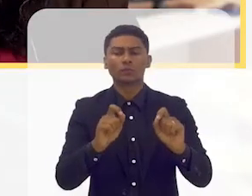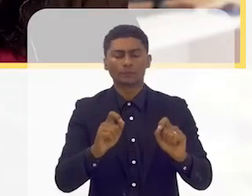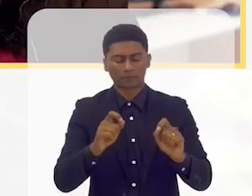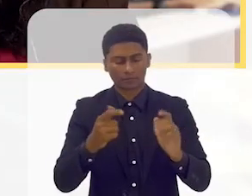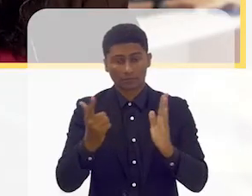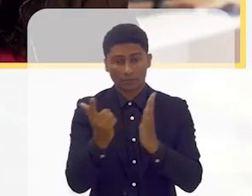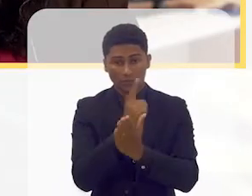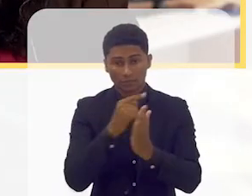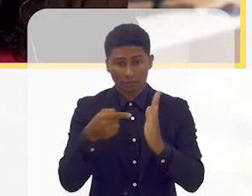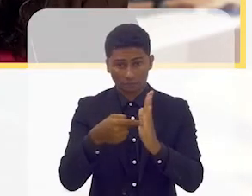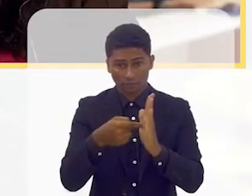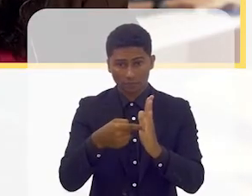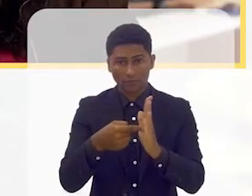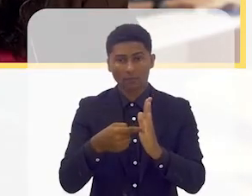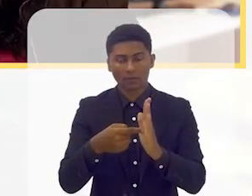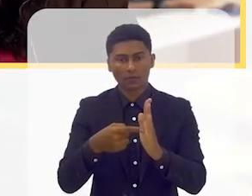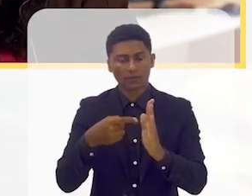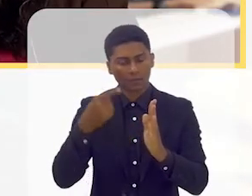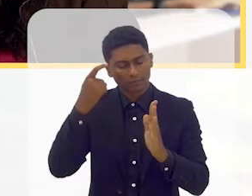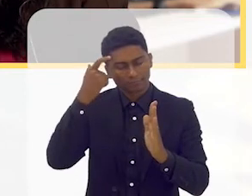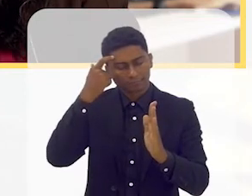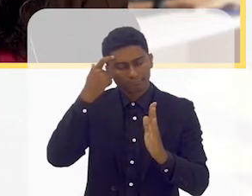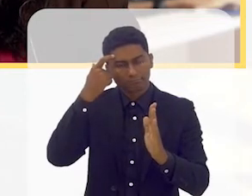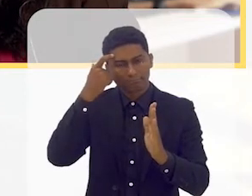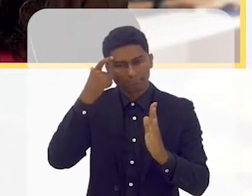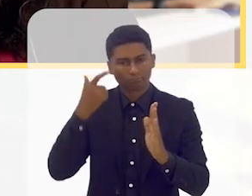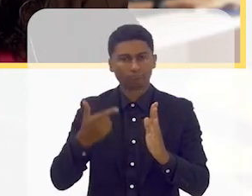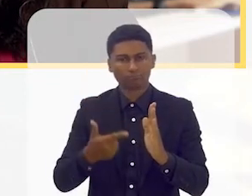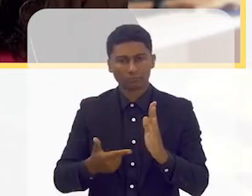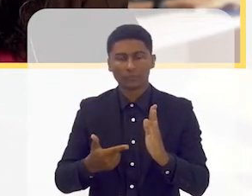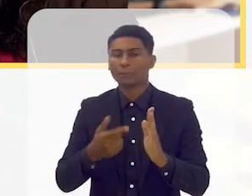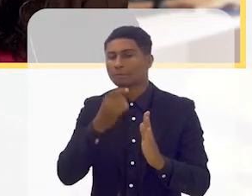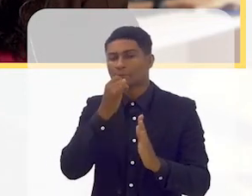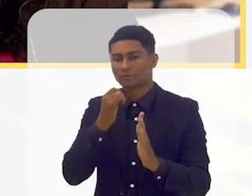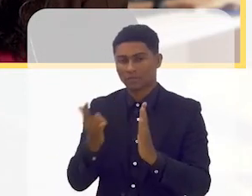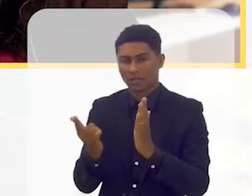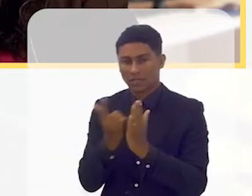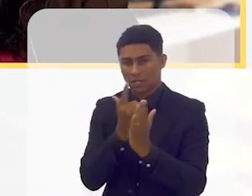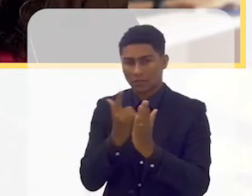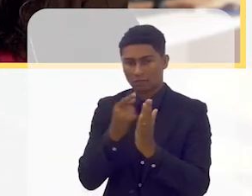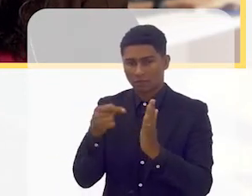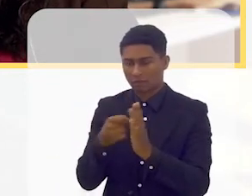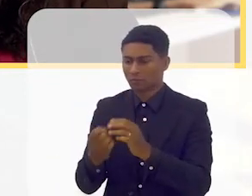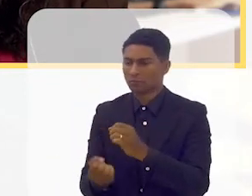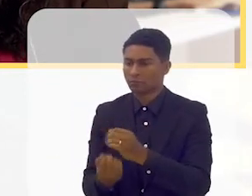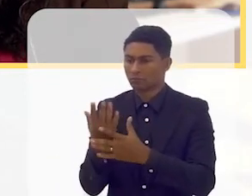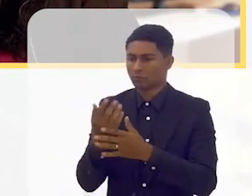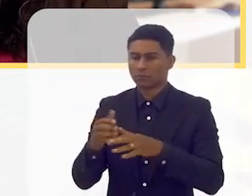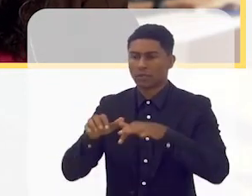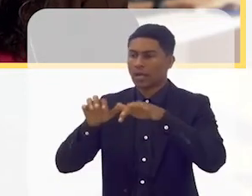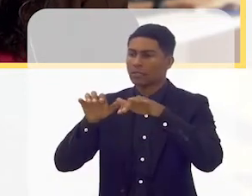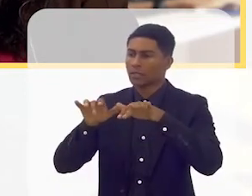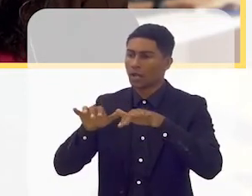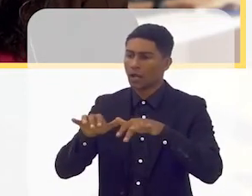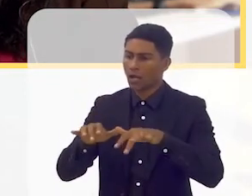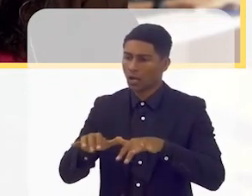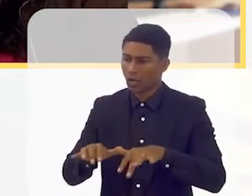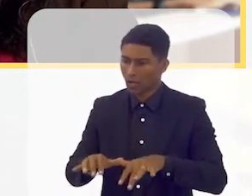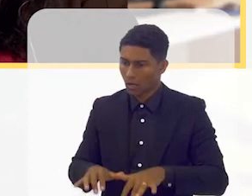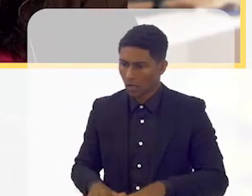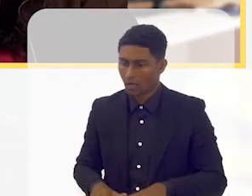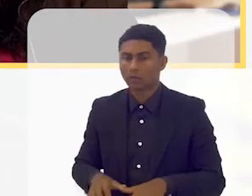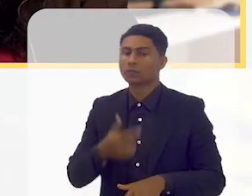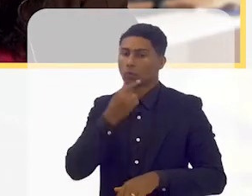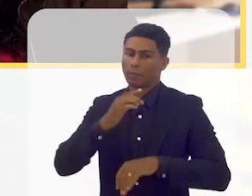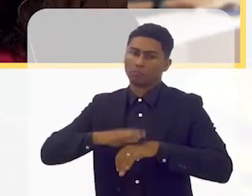livro que é pensado logo quando ele está a ser realizado, muitas vezes até quando está a ser escrito já pelo